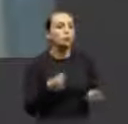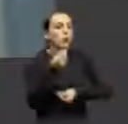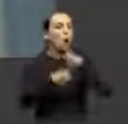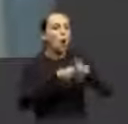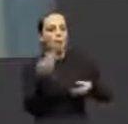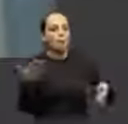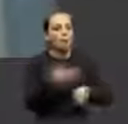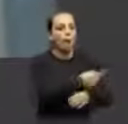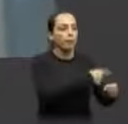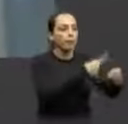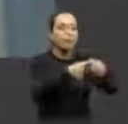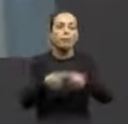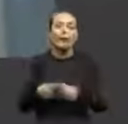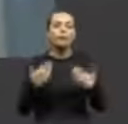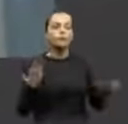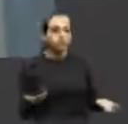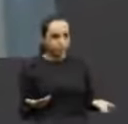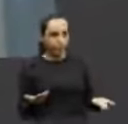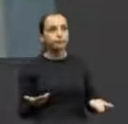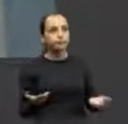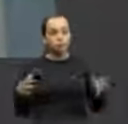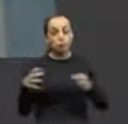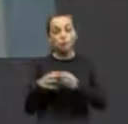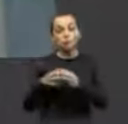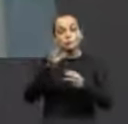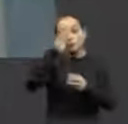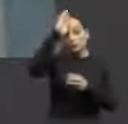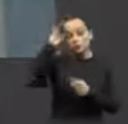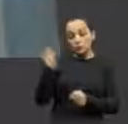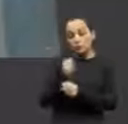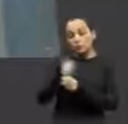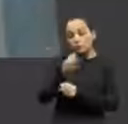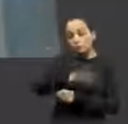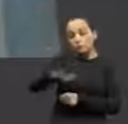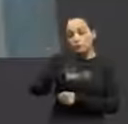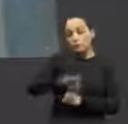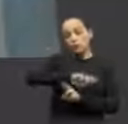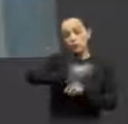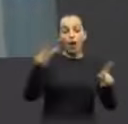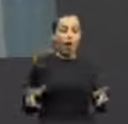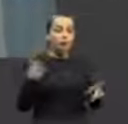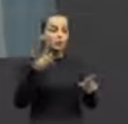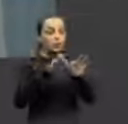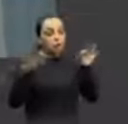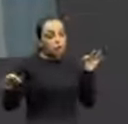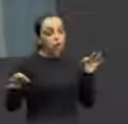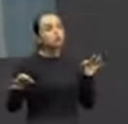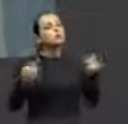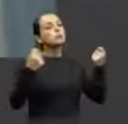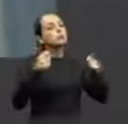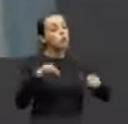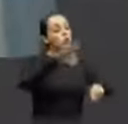opostos à cidade. O corpo de bombeiros está sendo construído no extremo de sua área de atuação. Obrigatoriamente, teria que estar no ponto